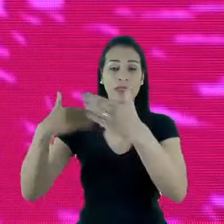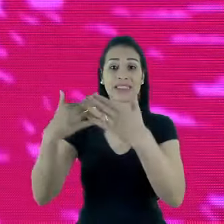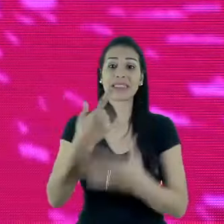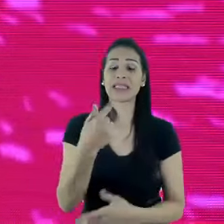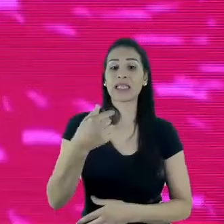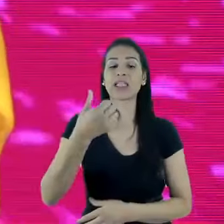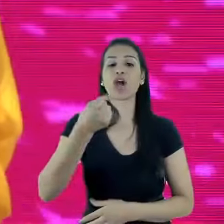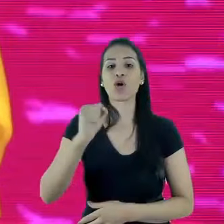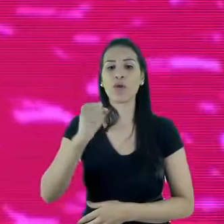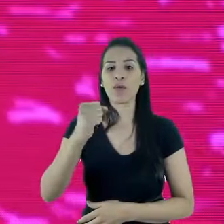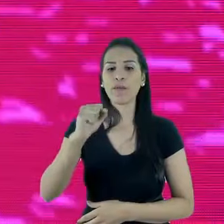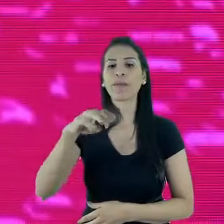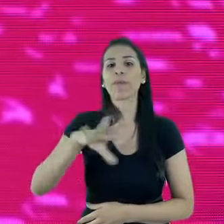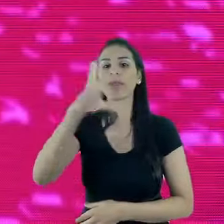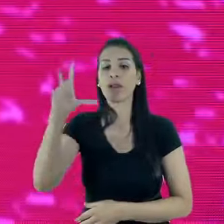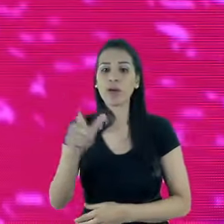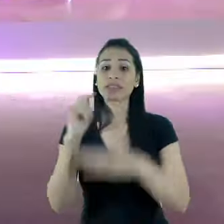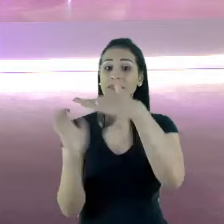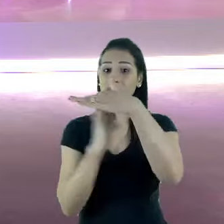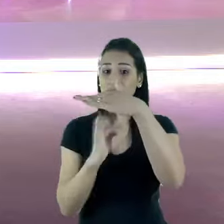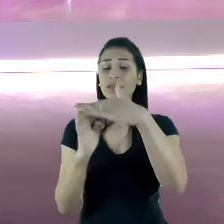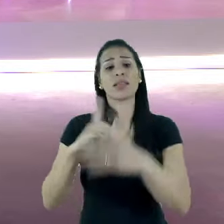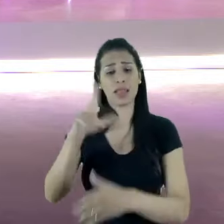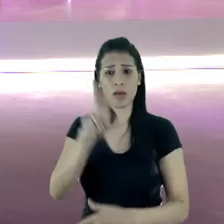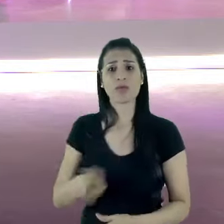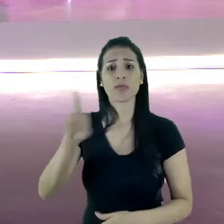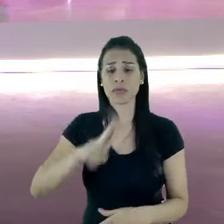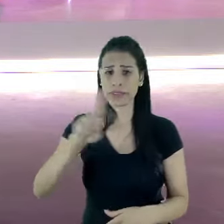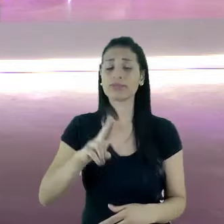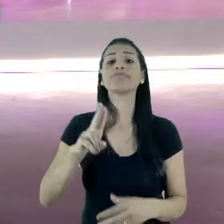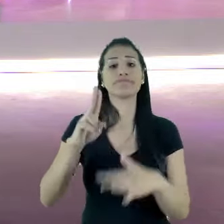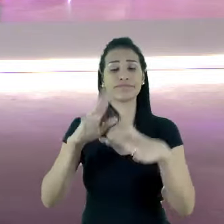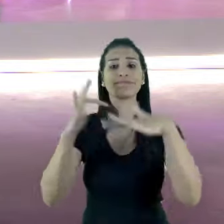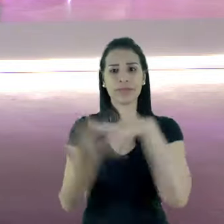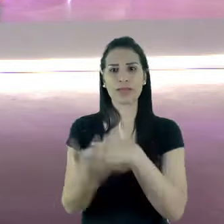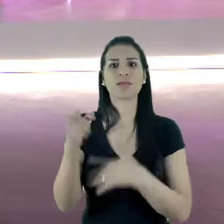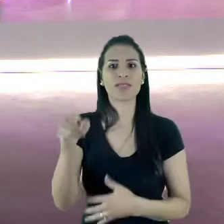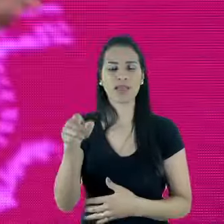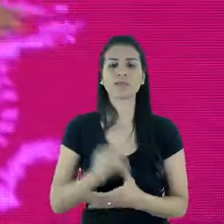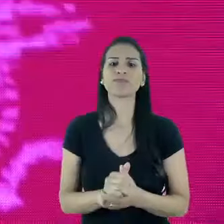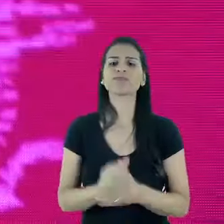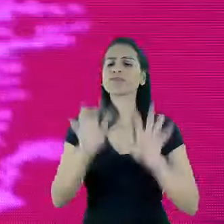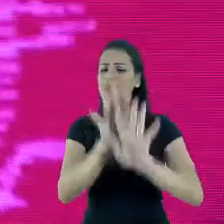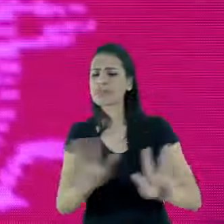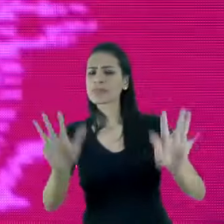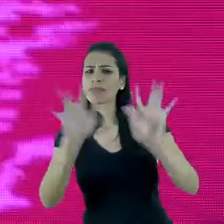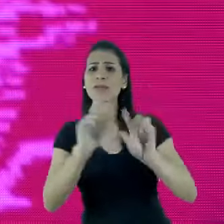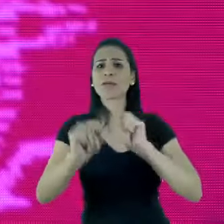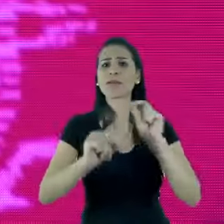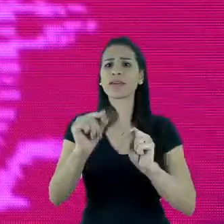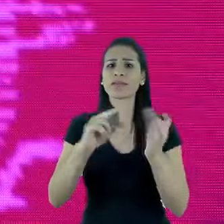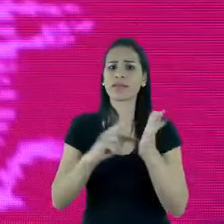estão ativas em pelo menos uma plataforma. O que esses números nos dizem? Como aproveitar o digital